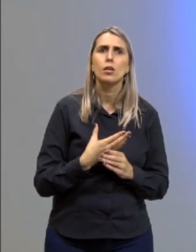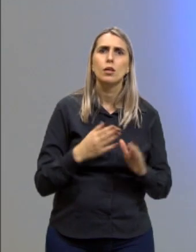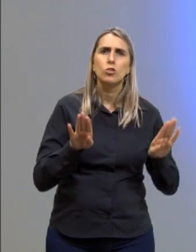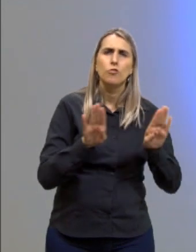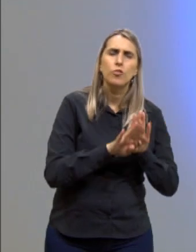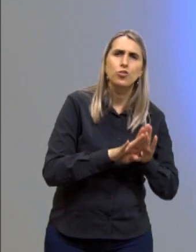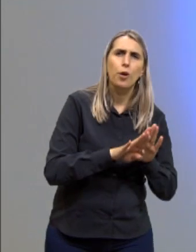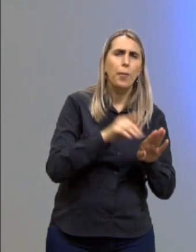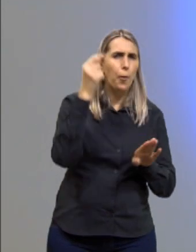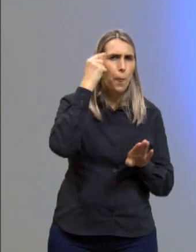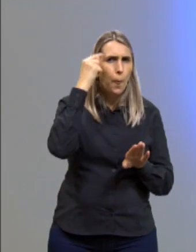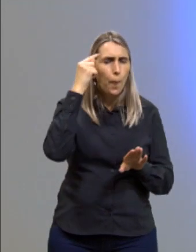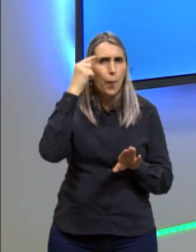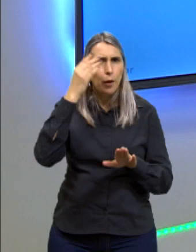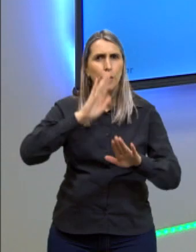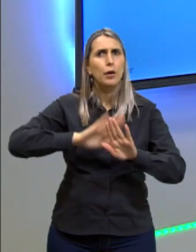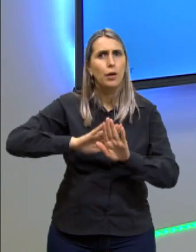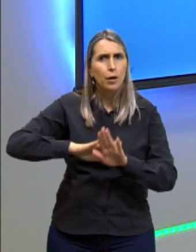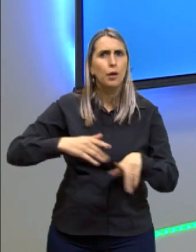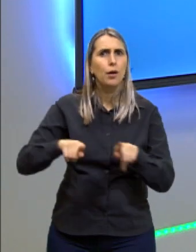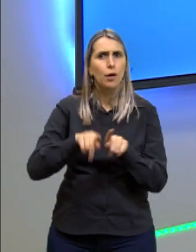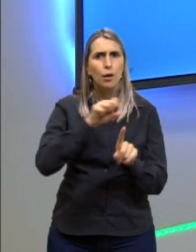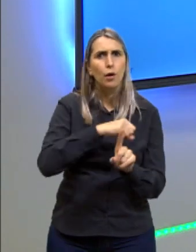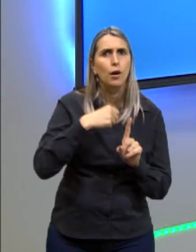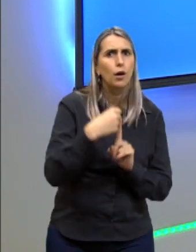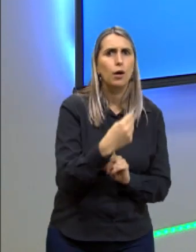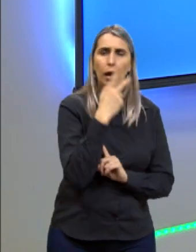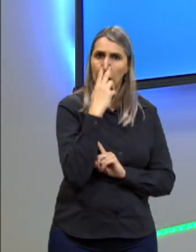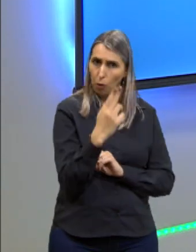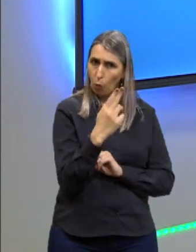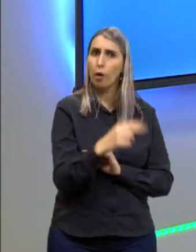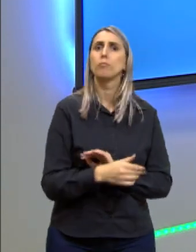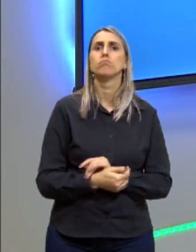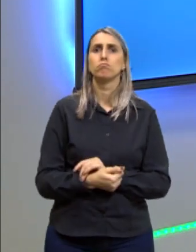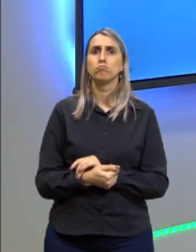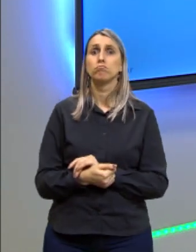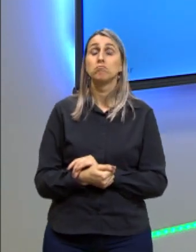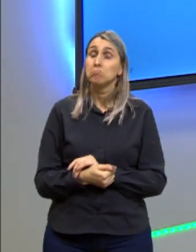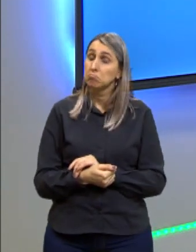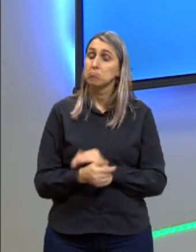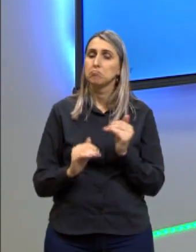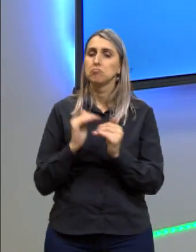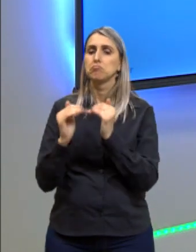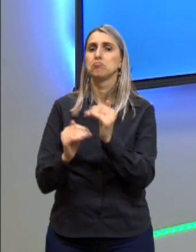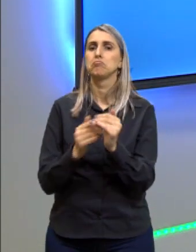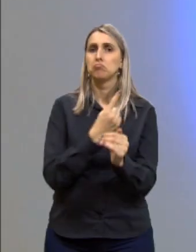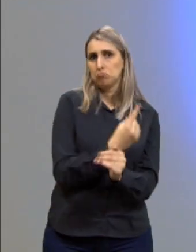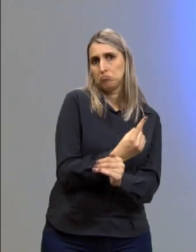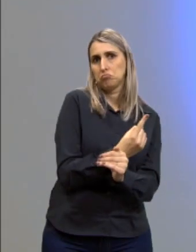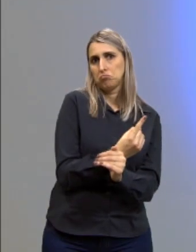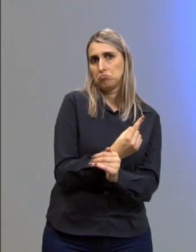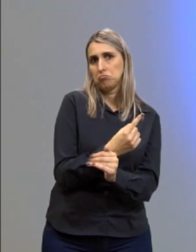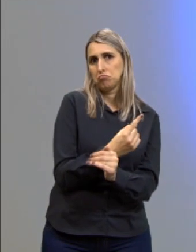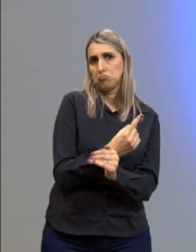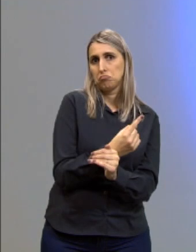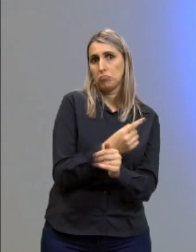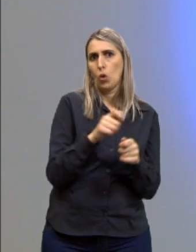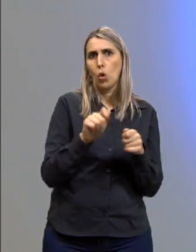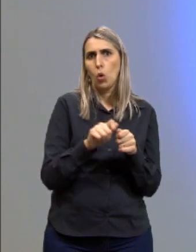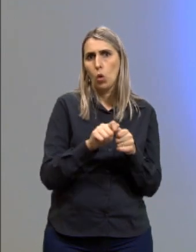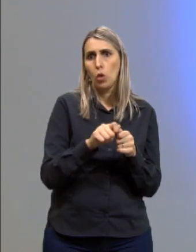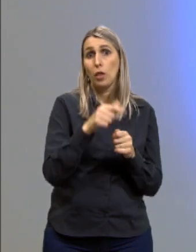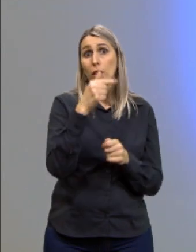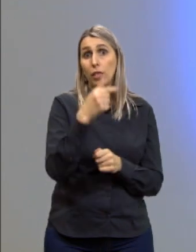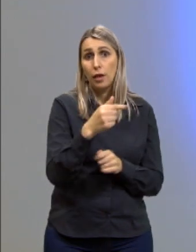sociais e ideológicas. Então, é a mesma coisa. Aí, no desenvolvimento 1 dele, ele faz quase